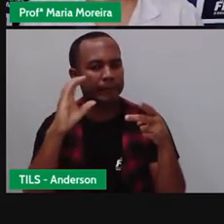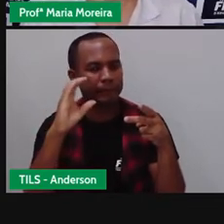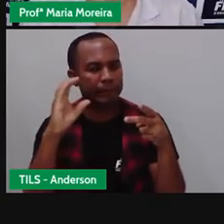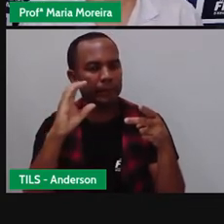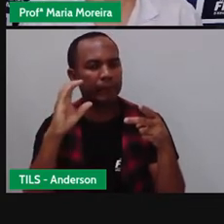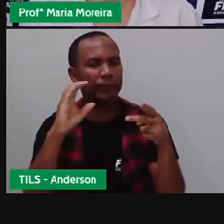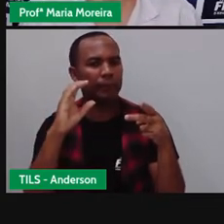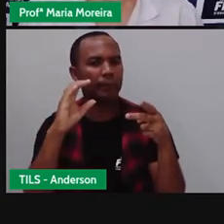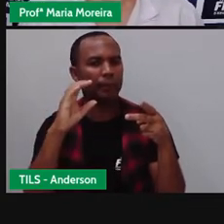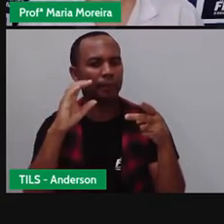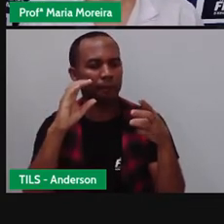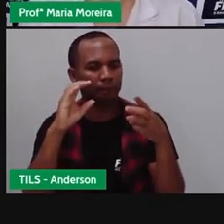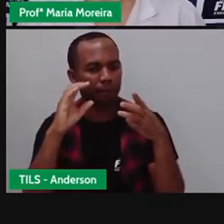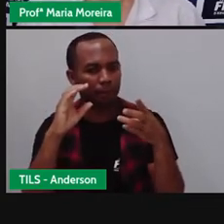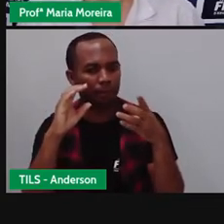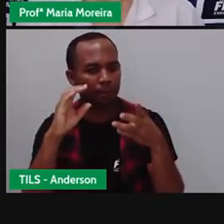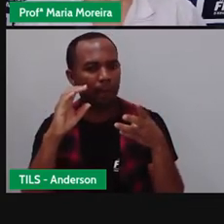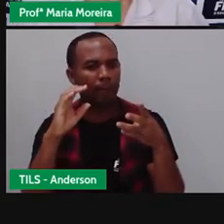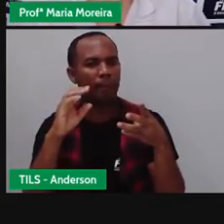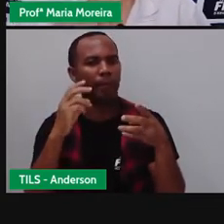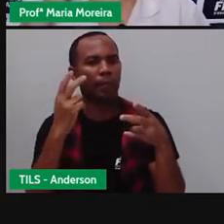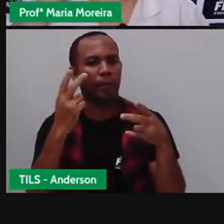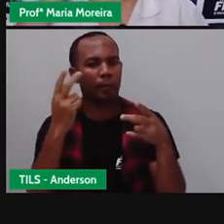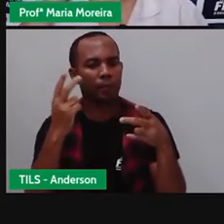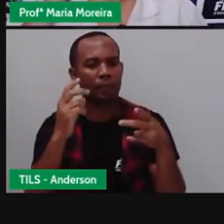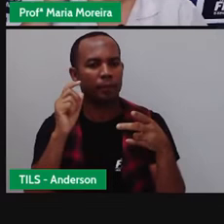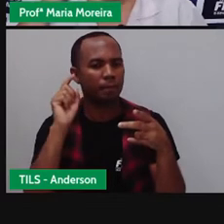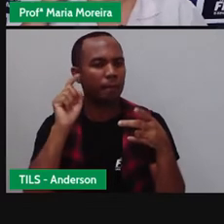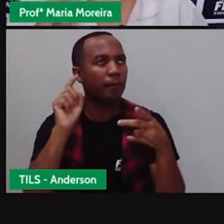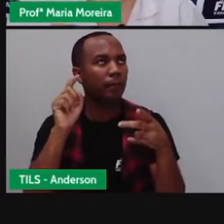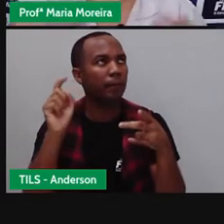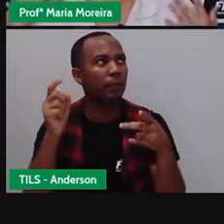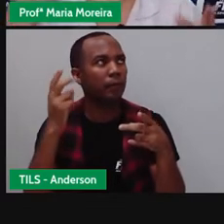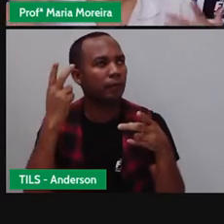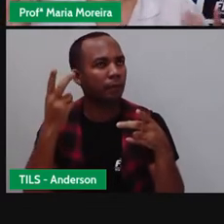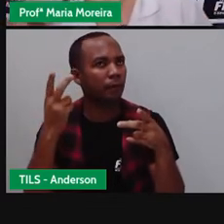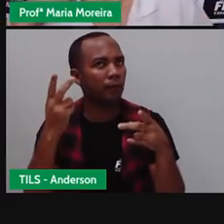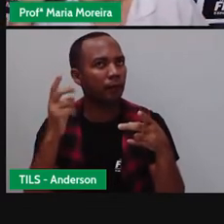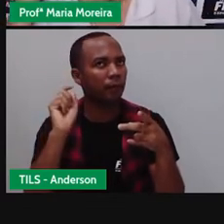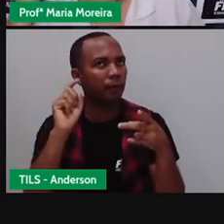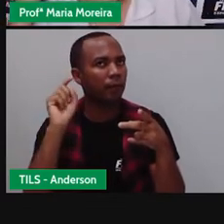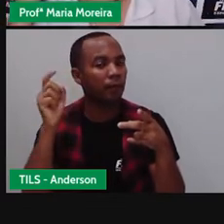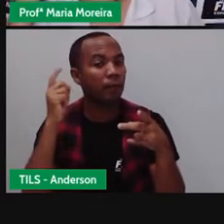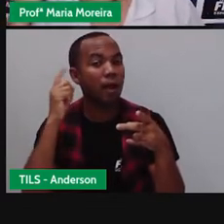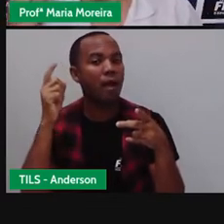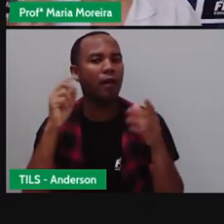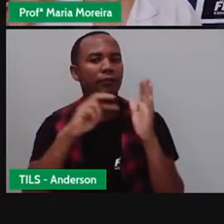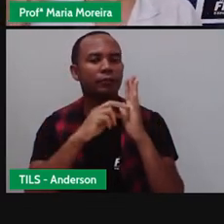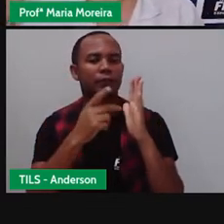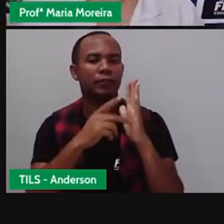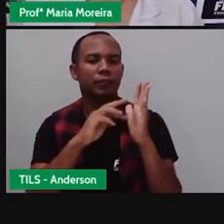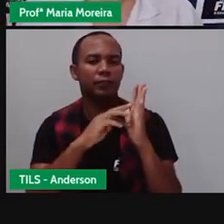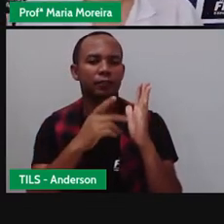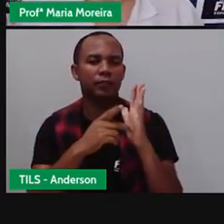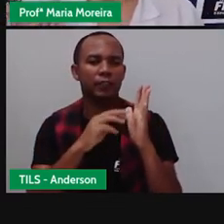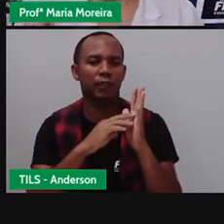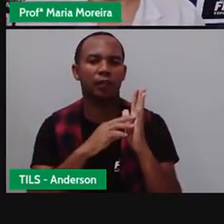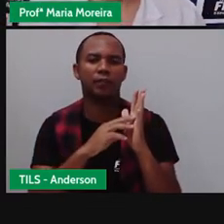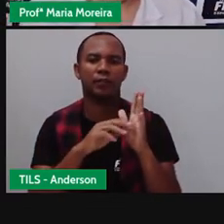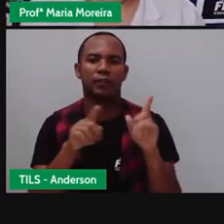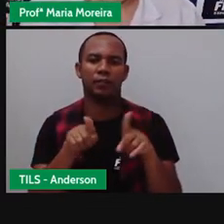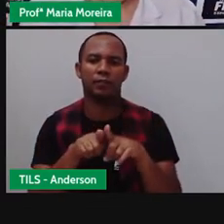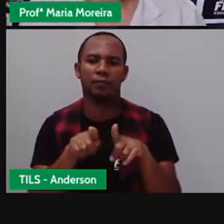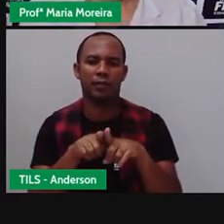pã, pã, pã, pã. Então, quem já tinha um determinado hábito de ouvir, as pessoas que até hoje